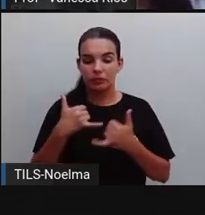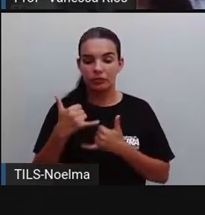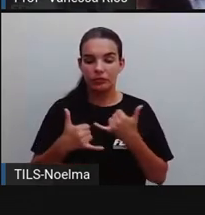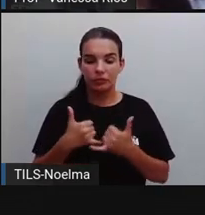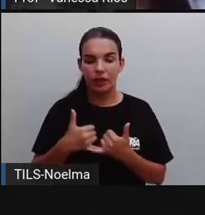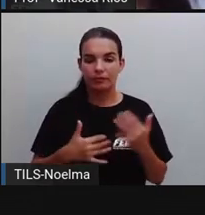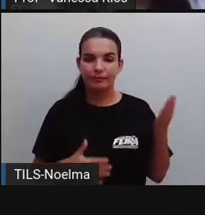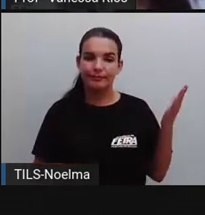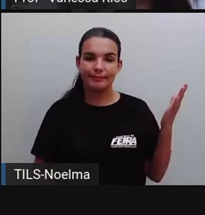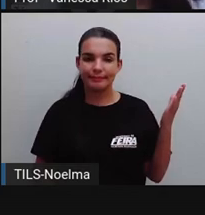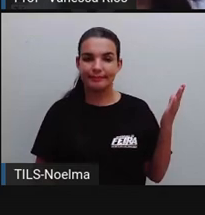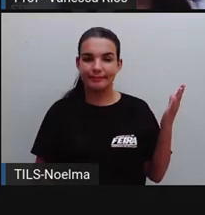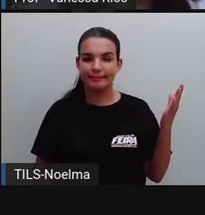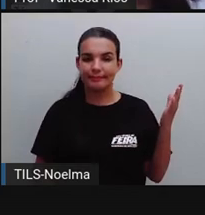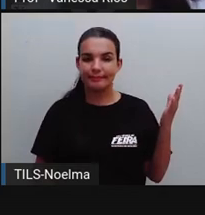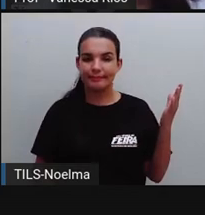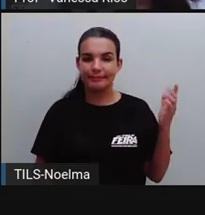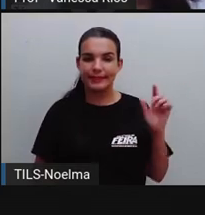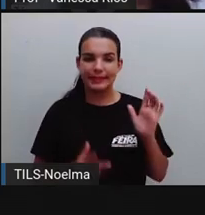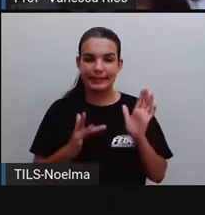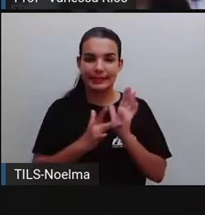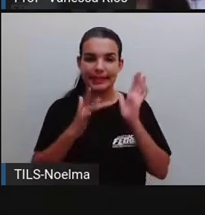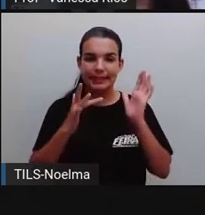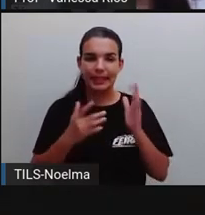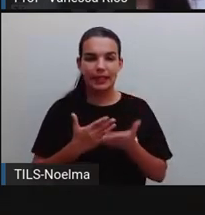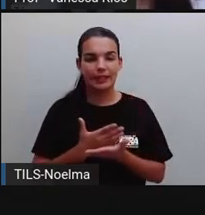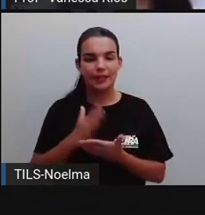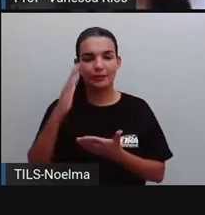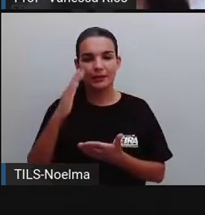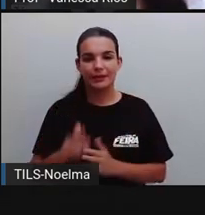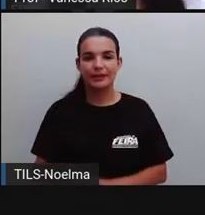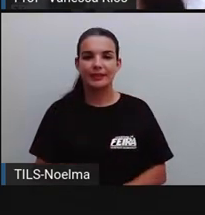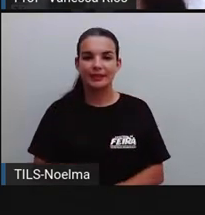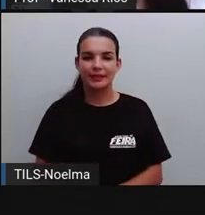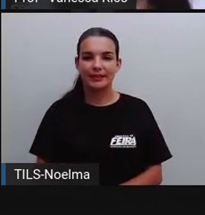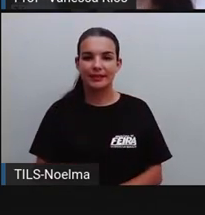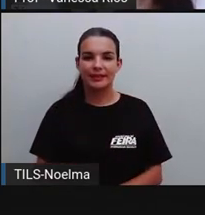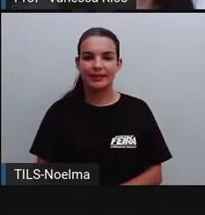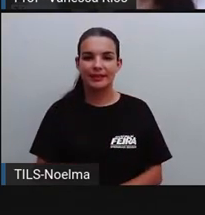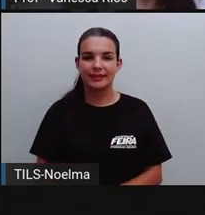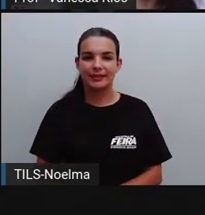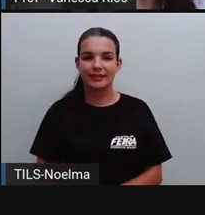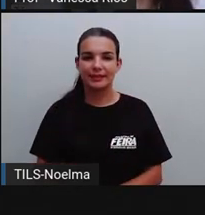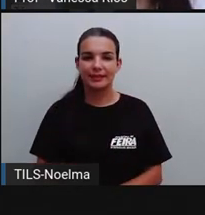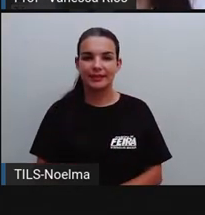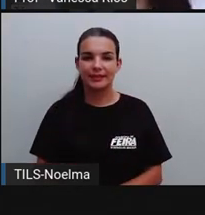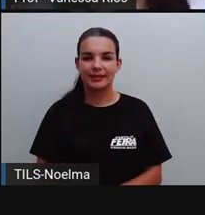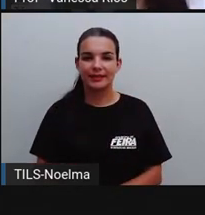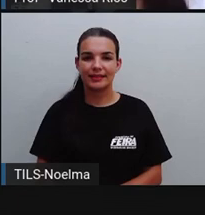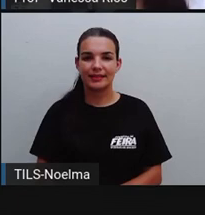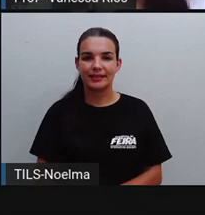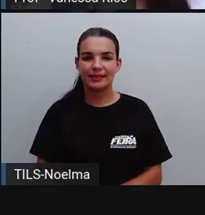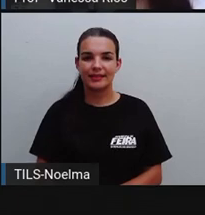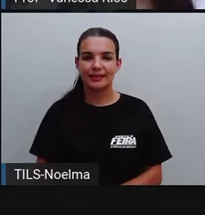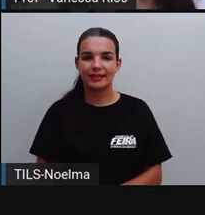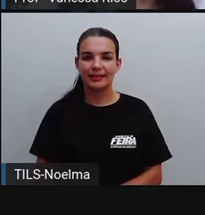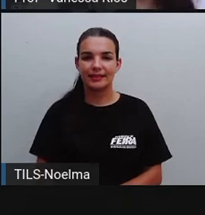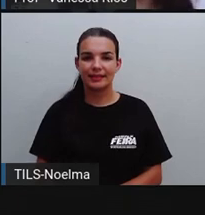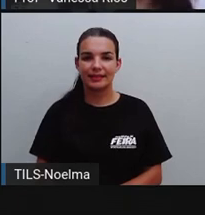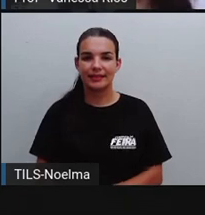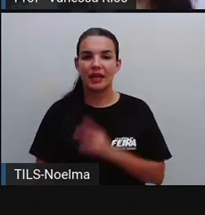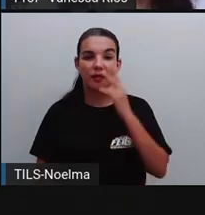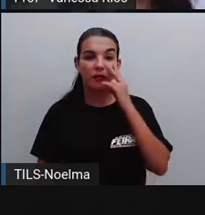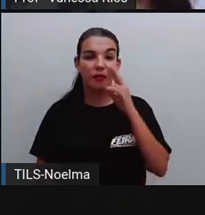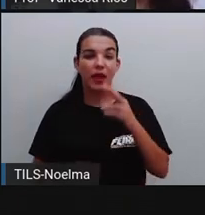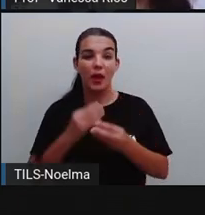Soletrando. E aí, ao clicar aqui, a gente vai ter a opção de escrever mudando as letras de lugar. É o